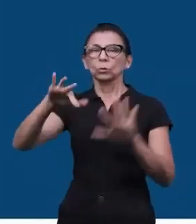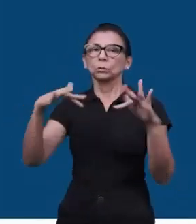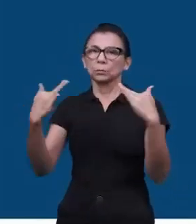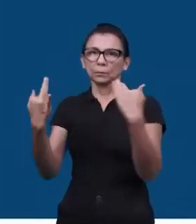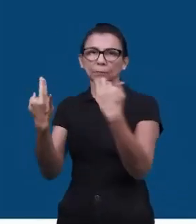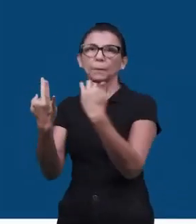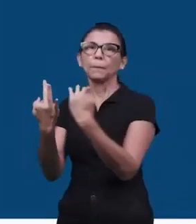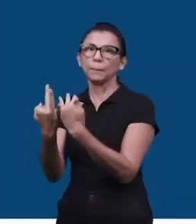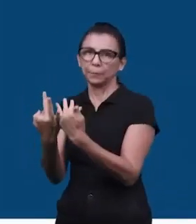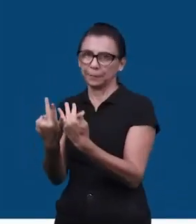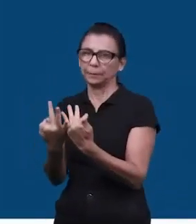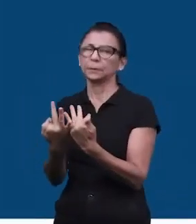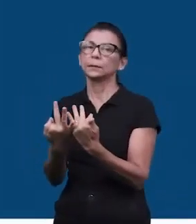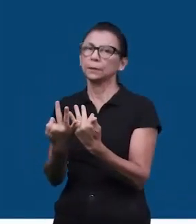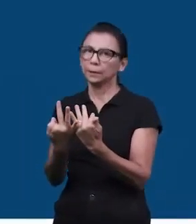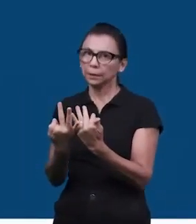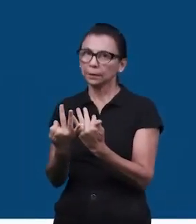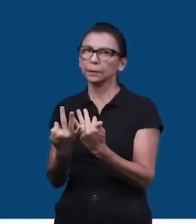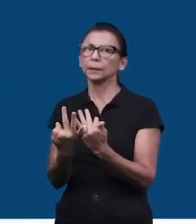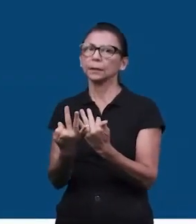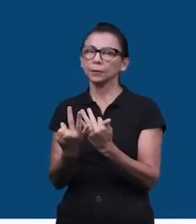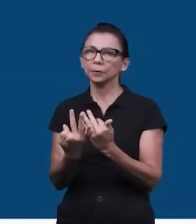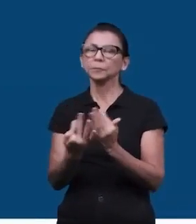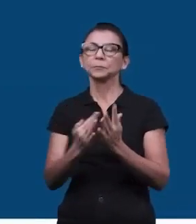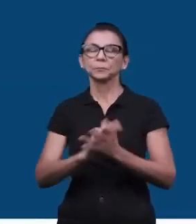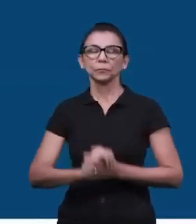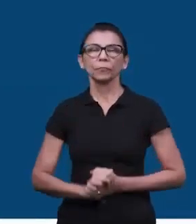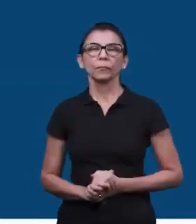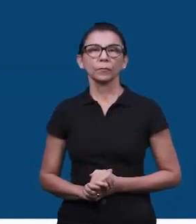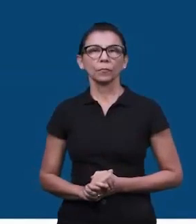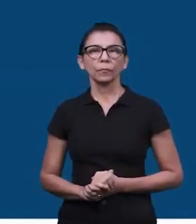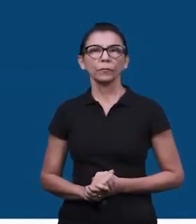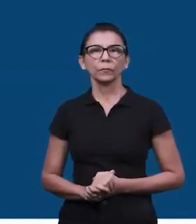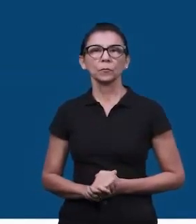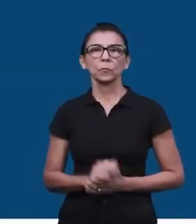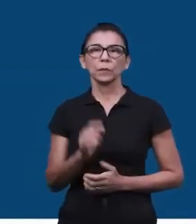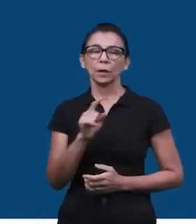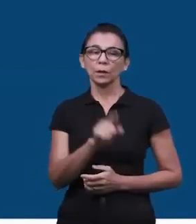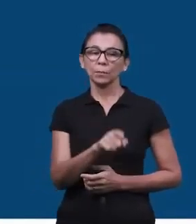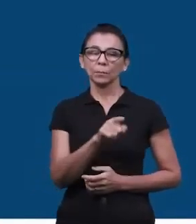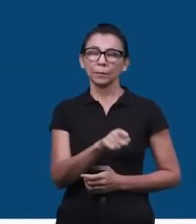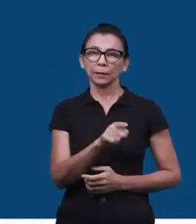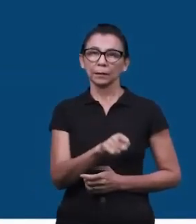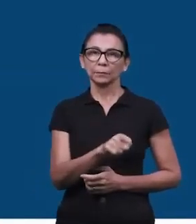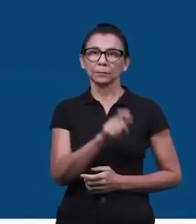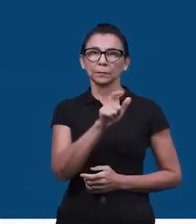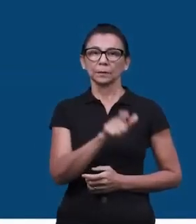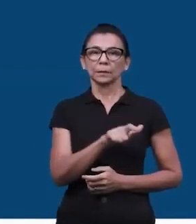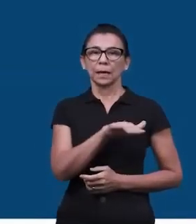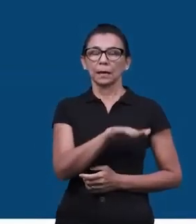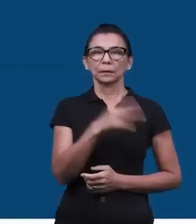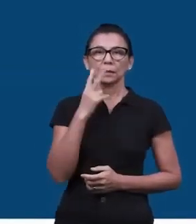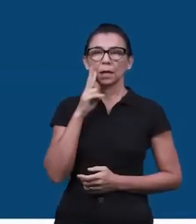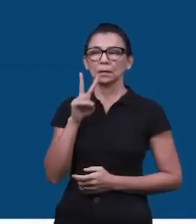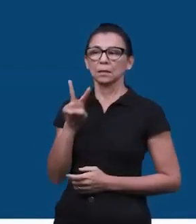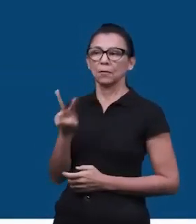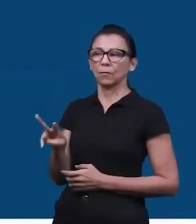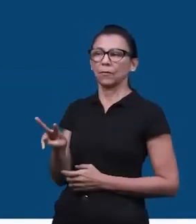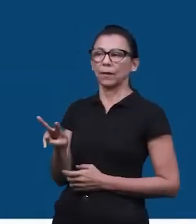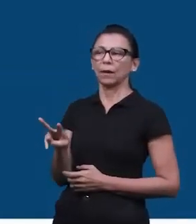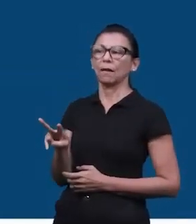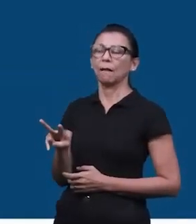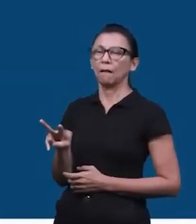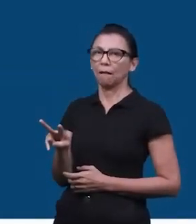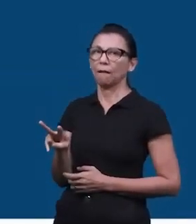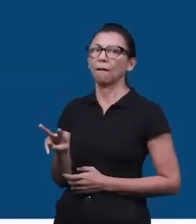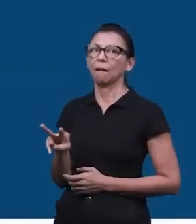Os pais, os filhos, para que ele perceba o sentido e dê credibilidade àquela informação. Divida